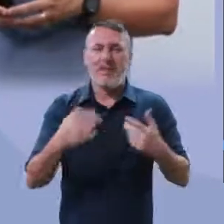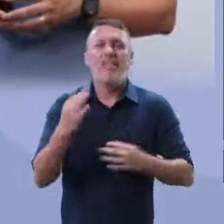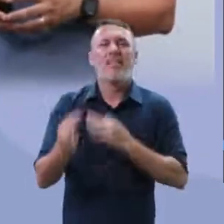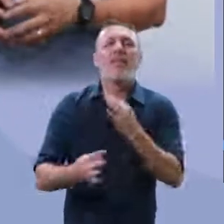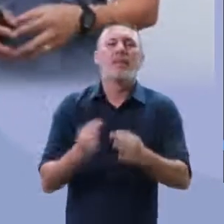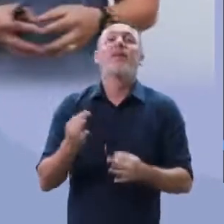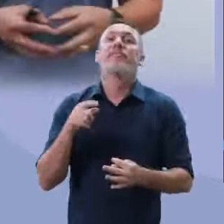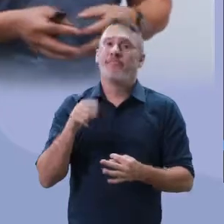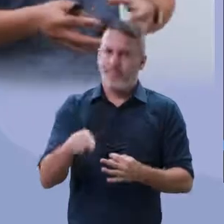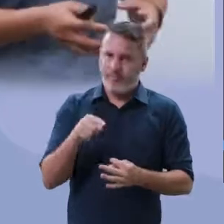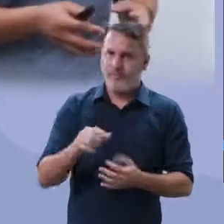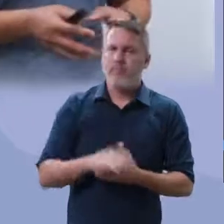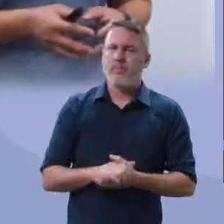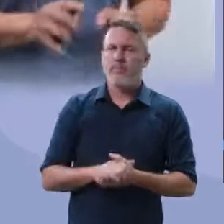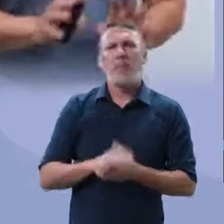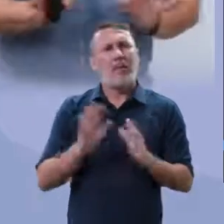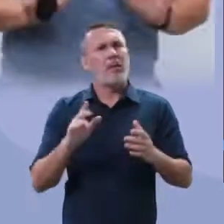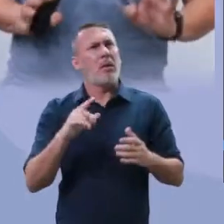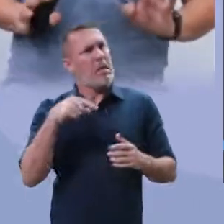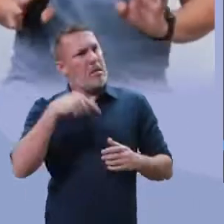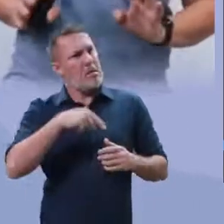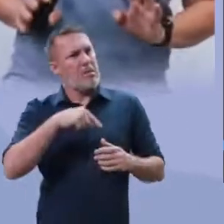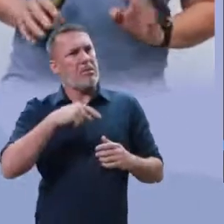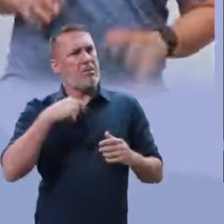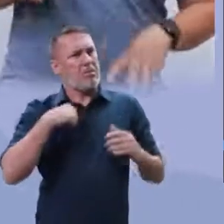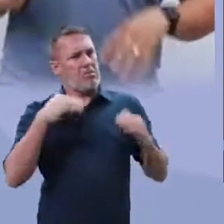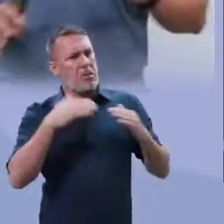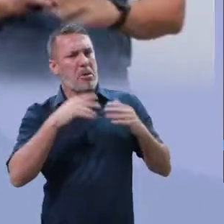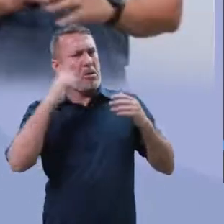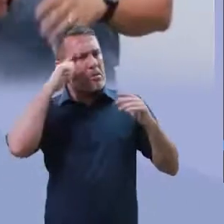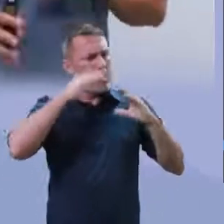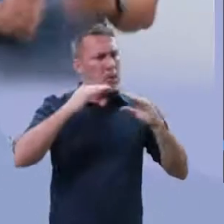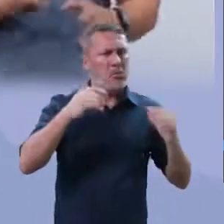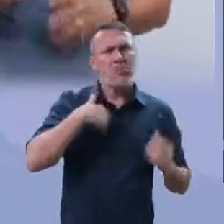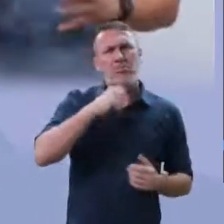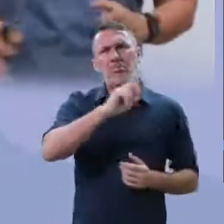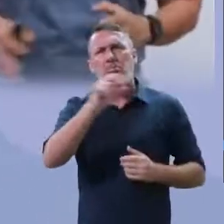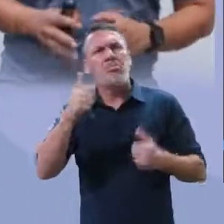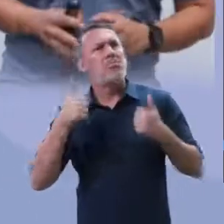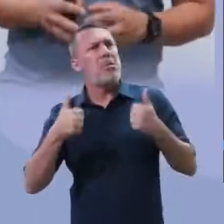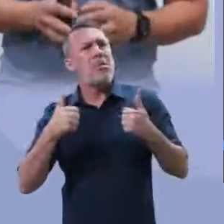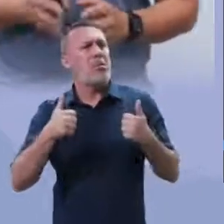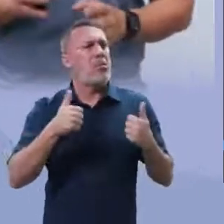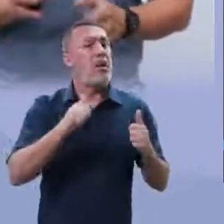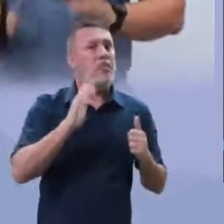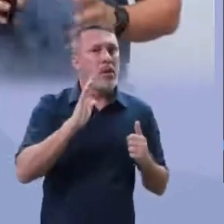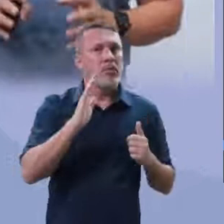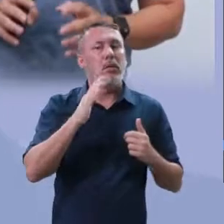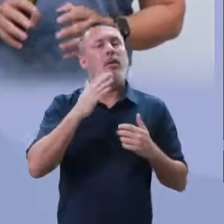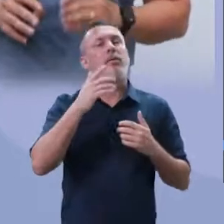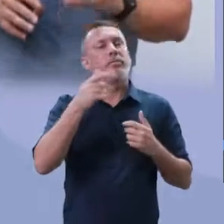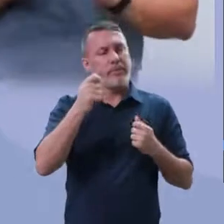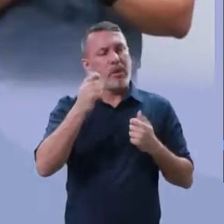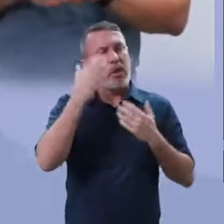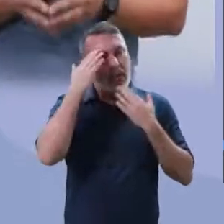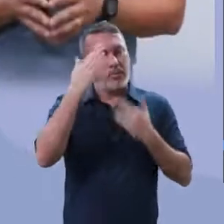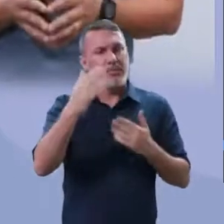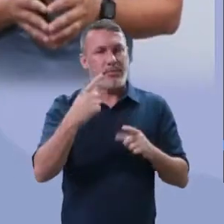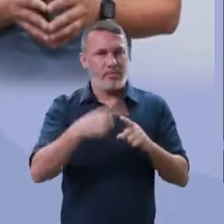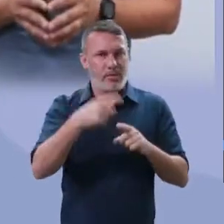regiões do país, talvez é onde você morre, mas, só, aqui está tranquilo, aqui as pessoas, morreram tantas pessoas, aqui está de boa.